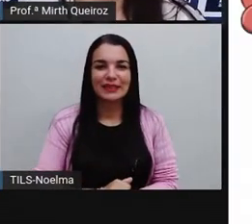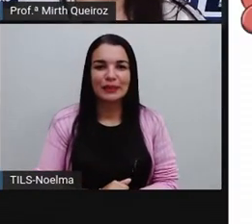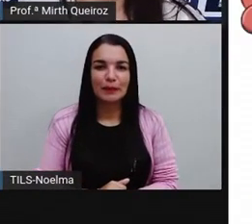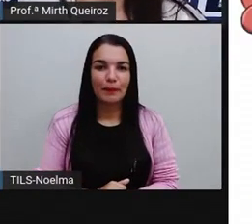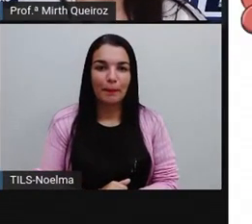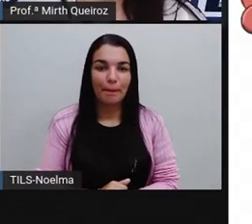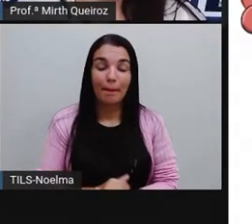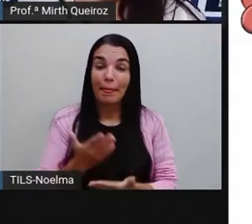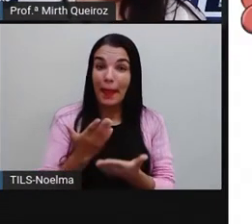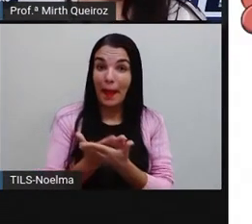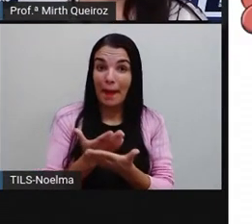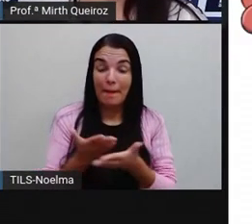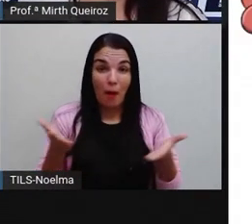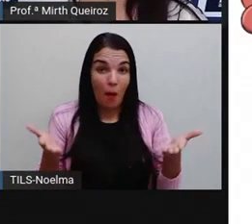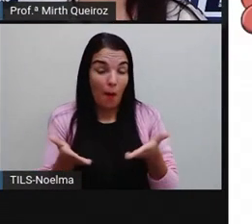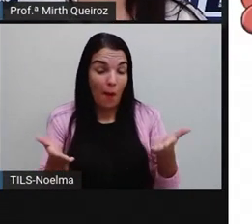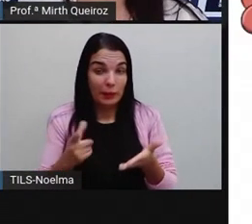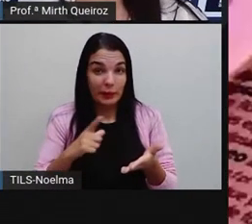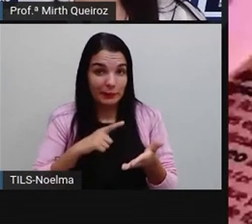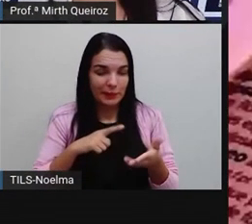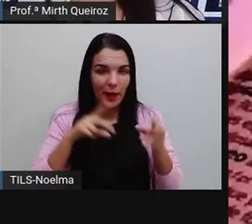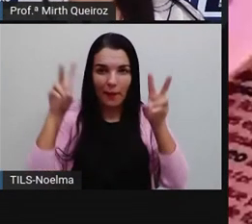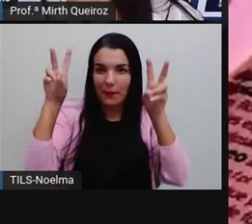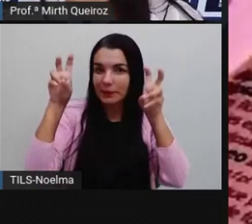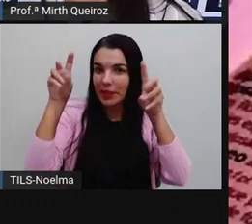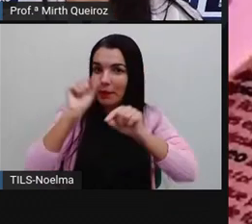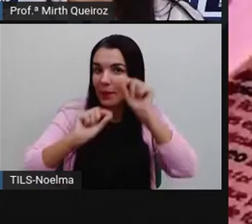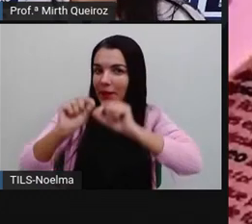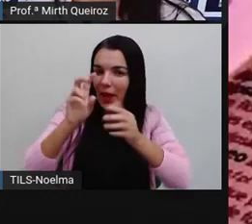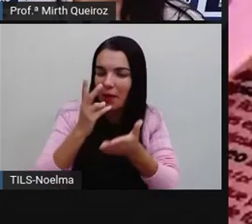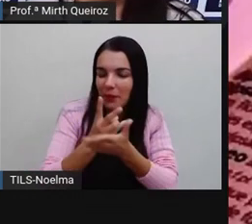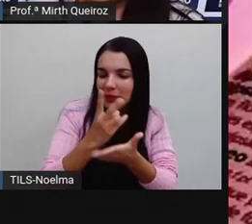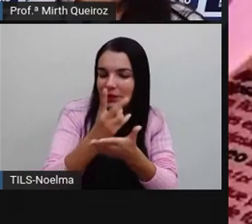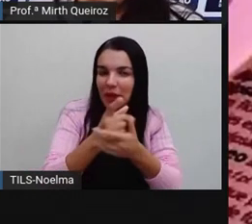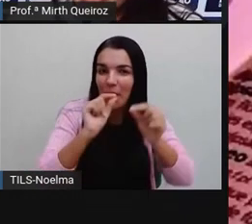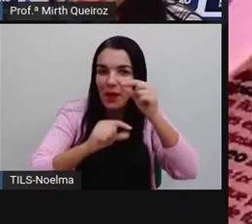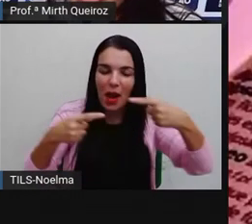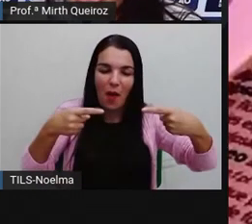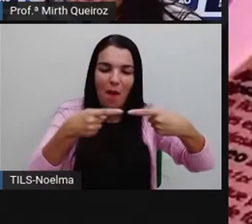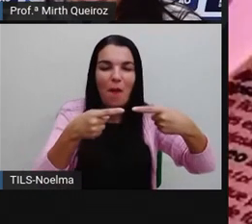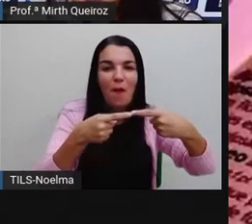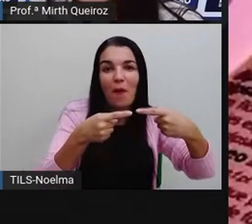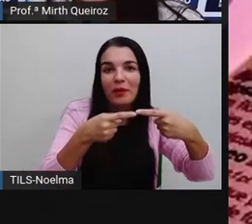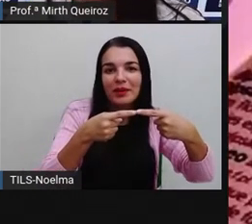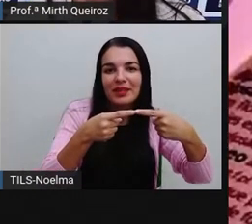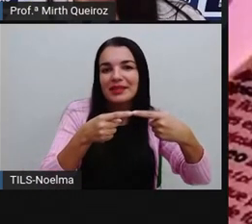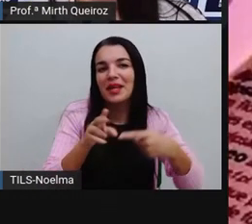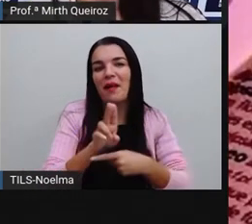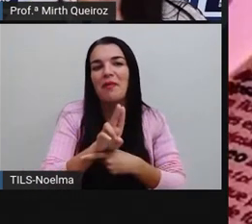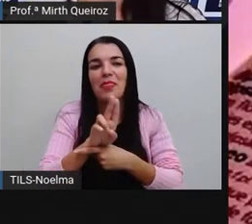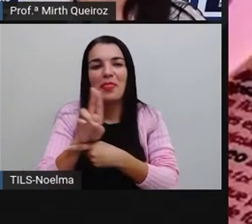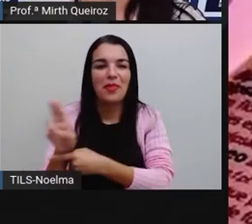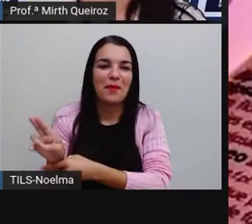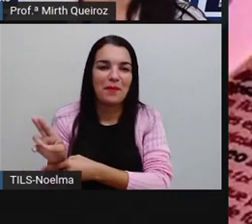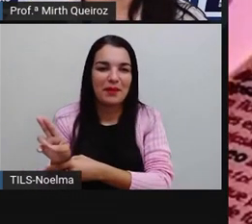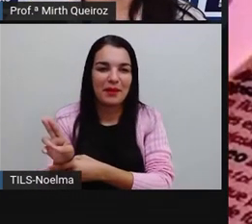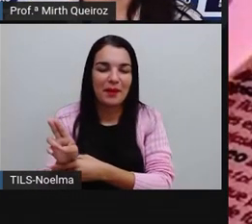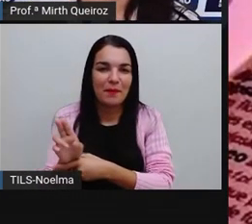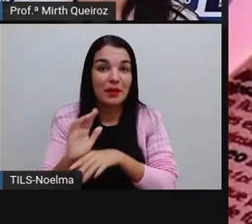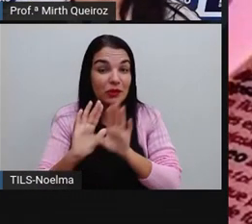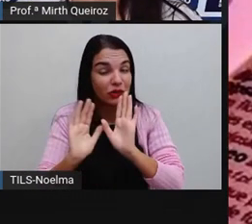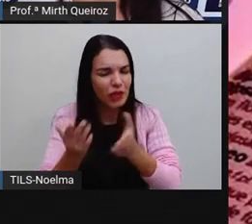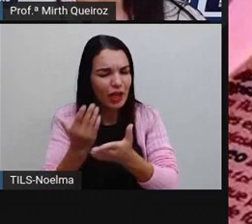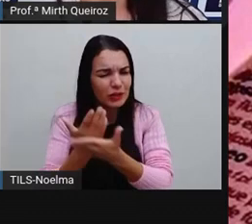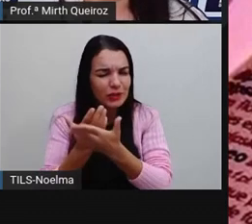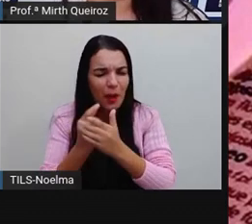Na aula de hoje, nós iremos continuar a falar sobre concordâncias, né? Já estudamos aí um